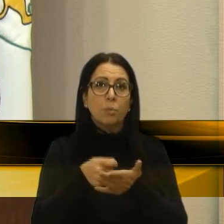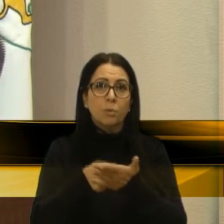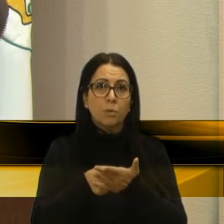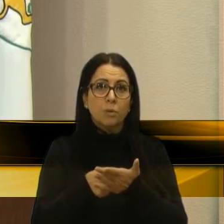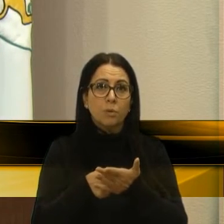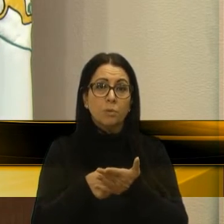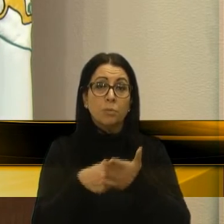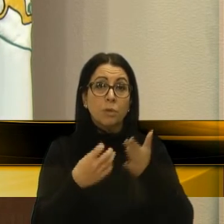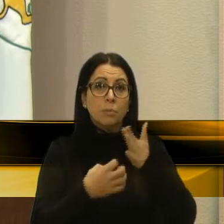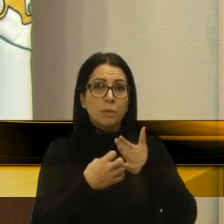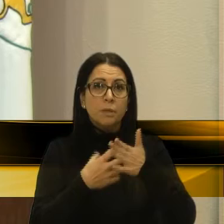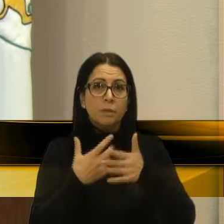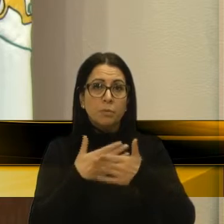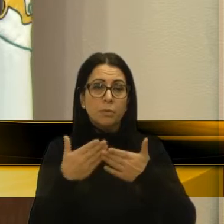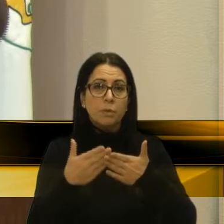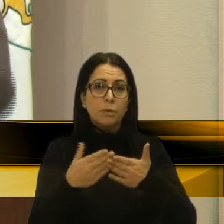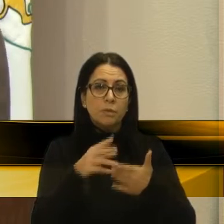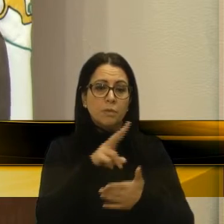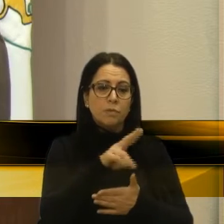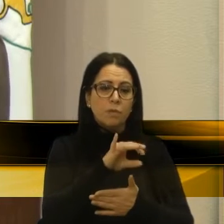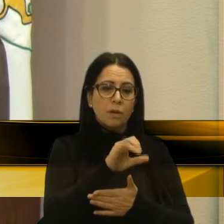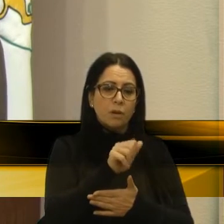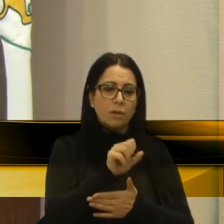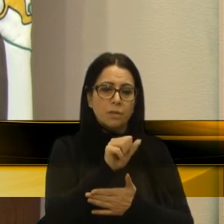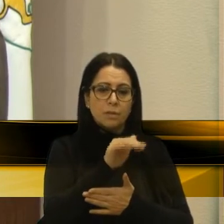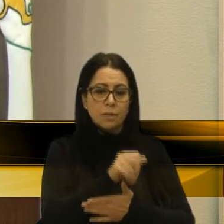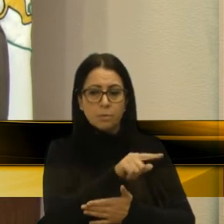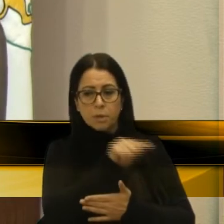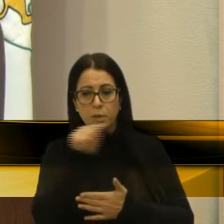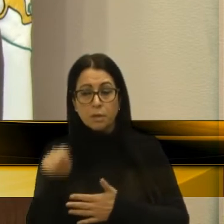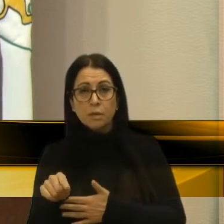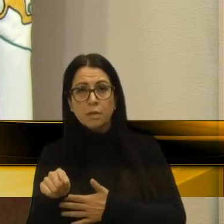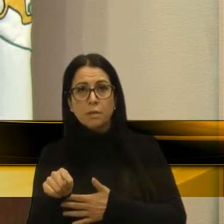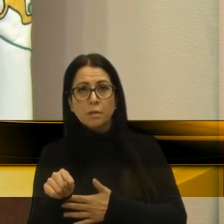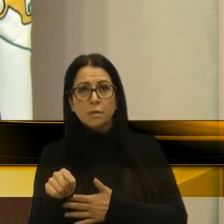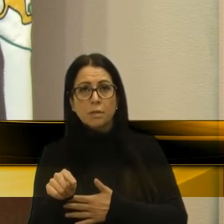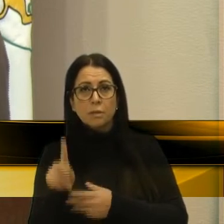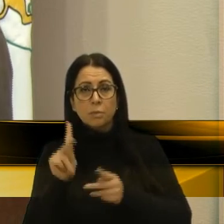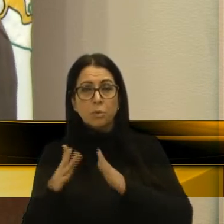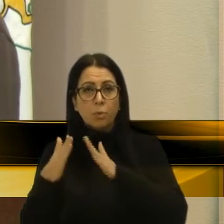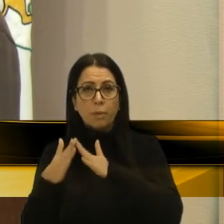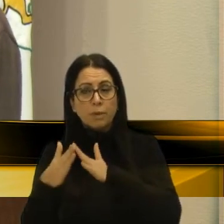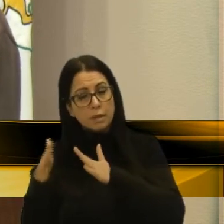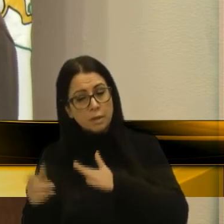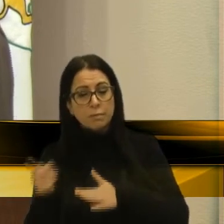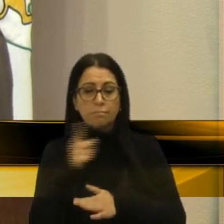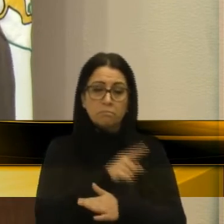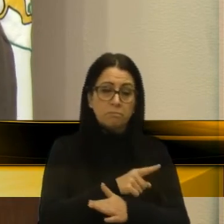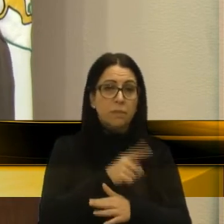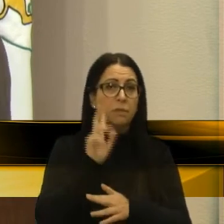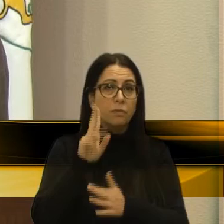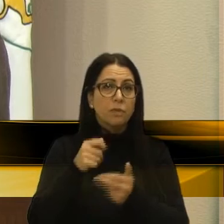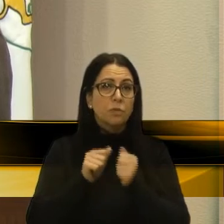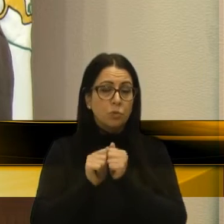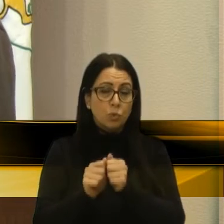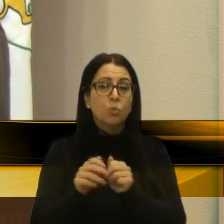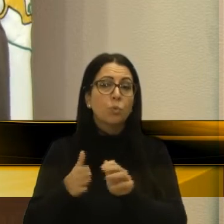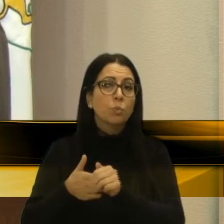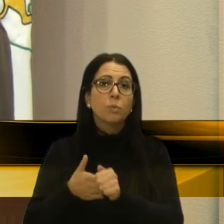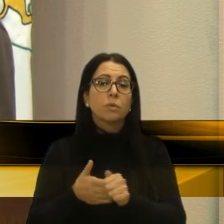empleiteira quer começar de Vila Seca para cá, e aí os moradores querem que comece daqui para lá, então a gente vai ficar junto,